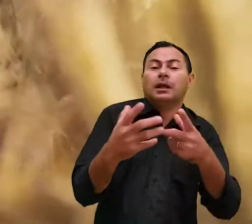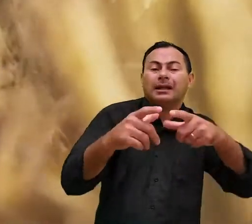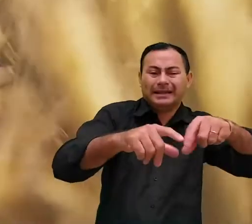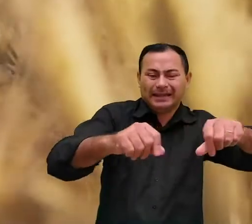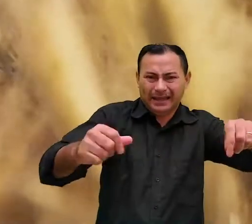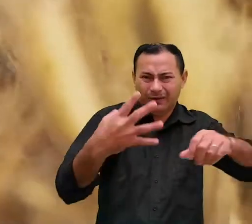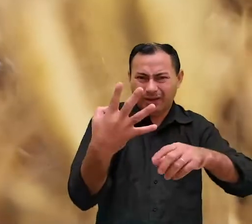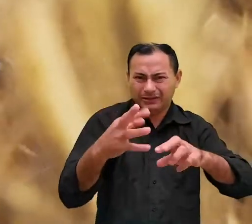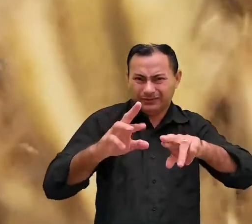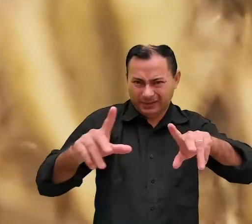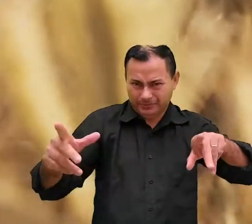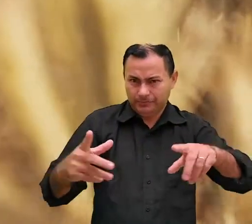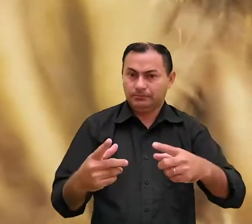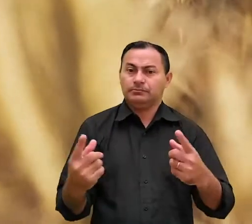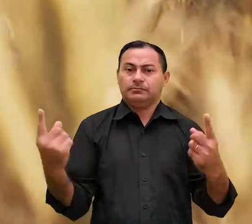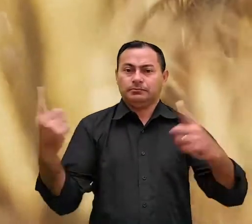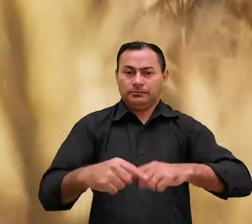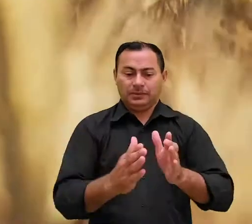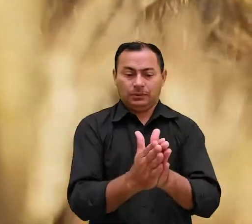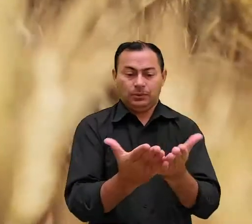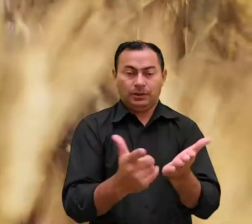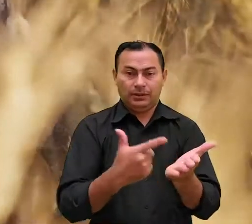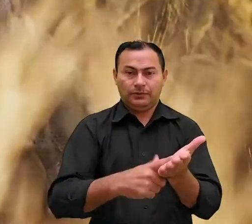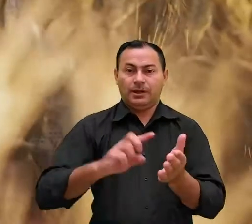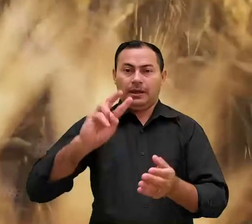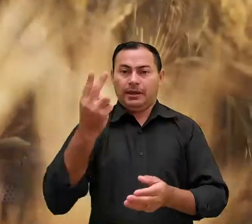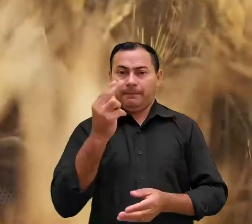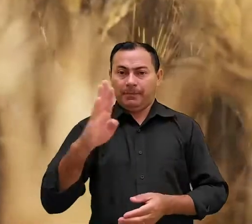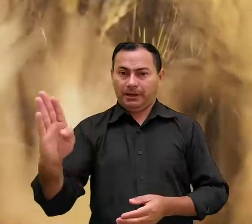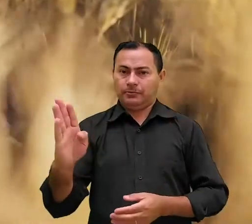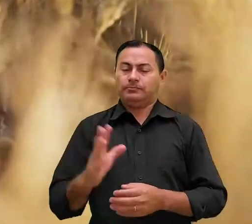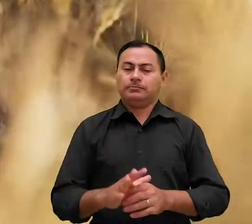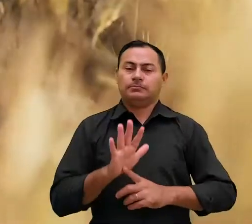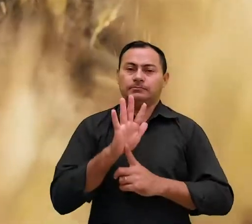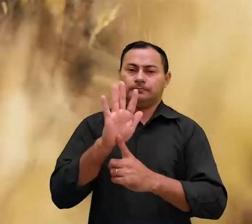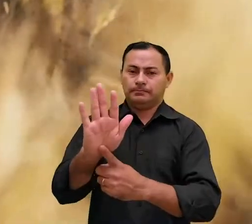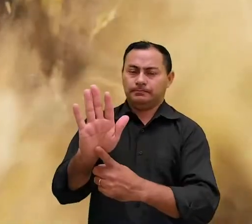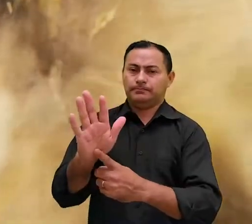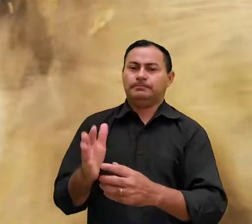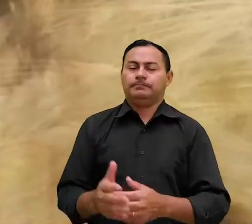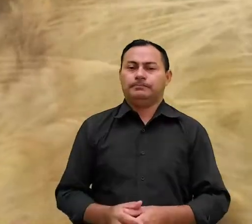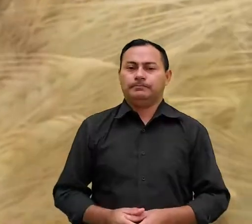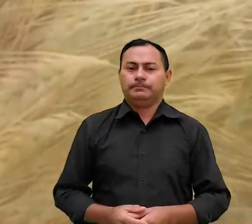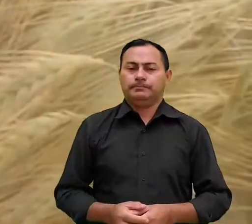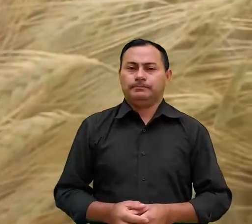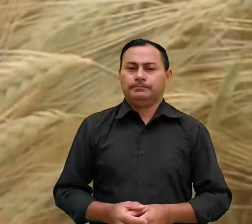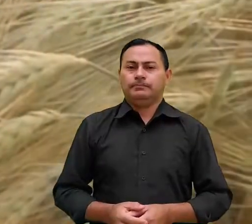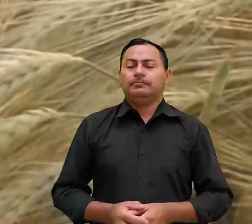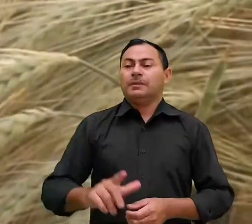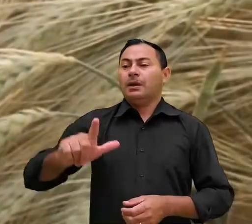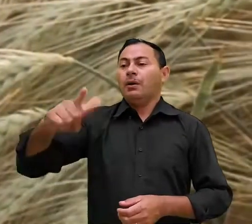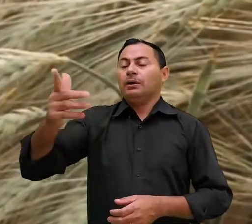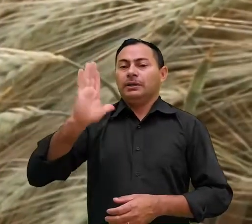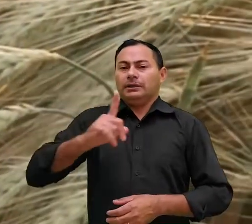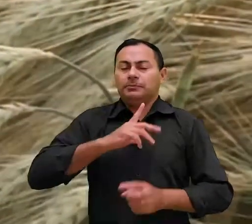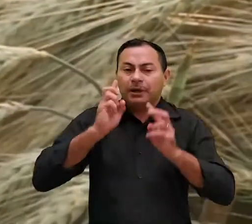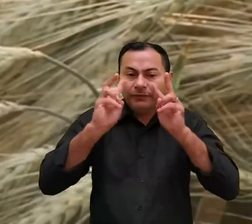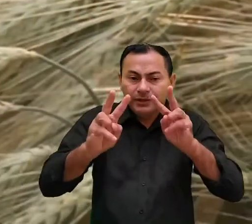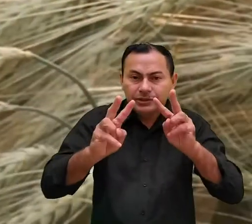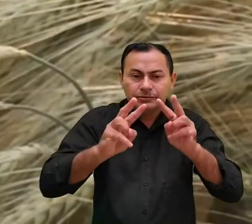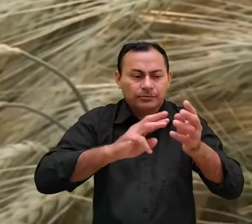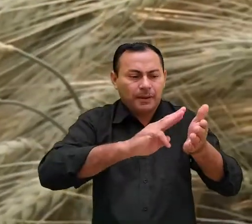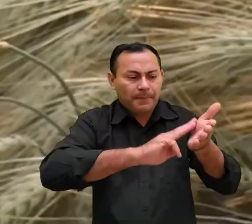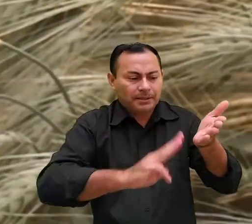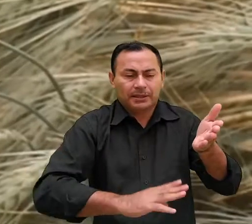este é um dos desafios que o livro de Hebreus nos apresenta outros outros já tinham